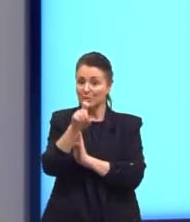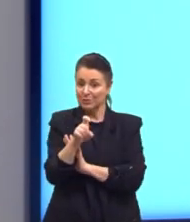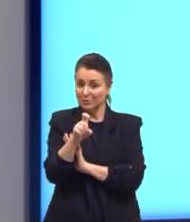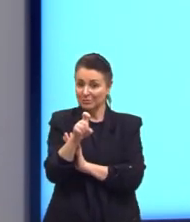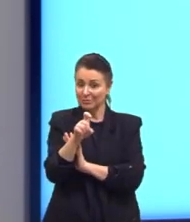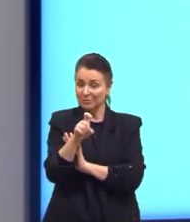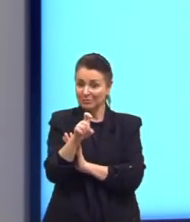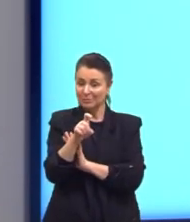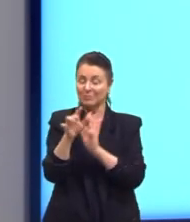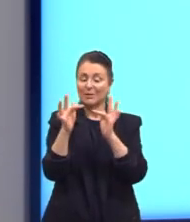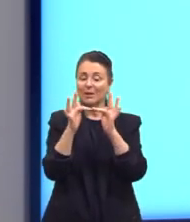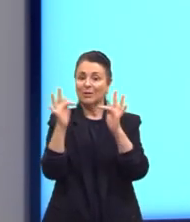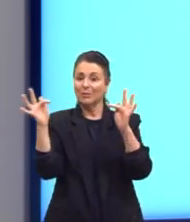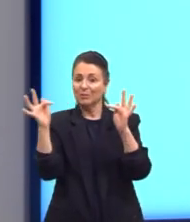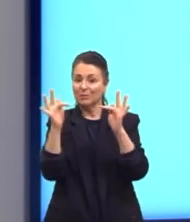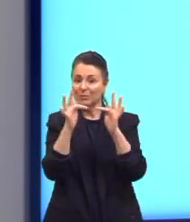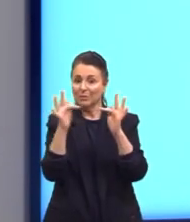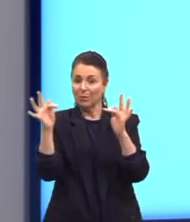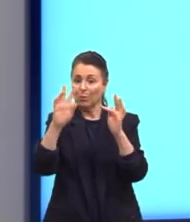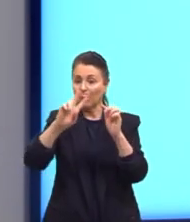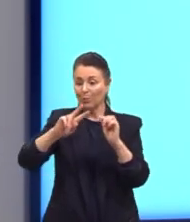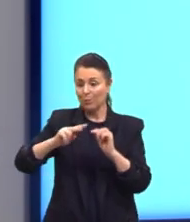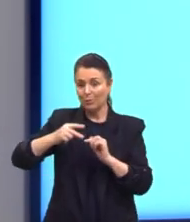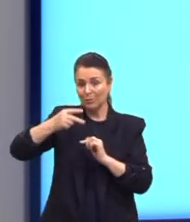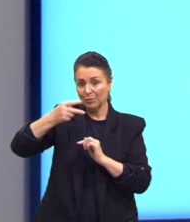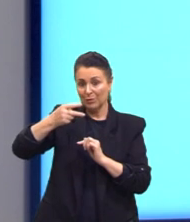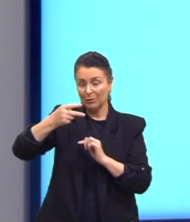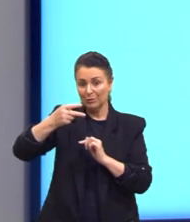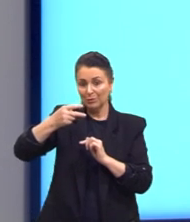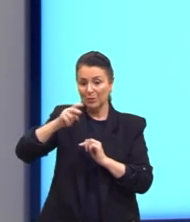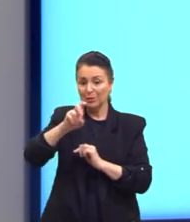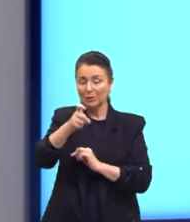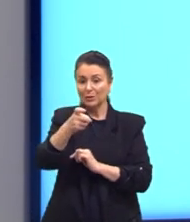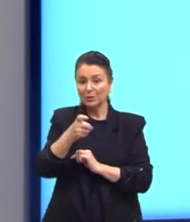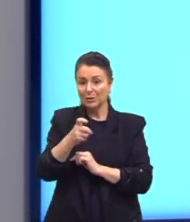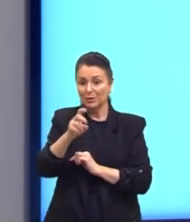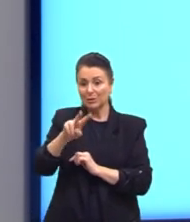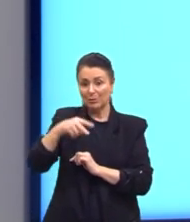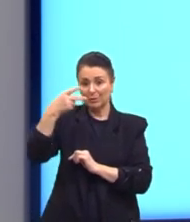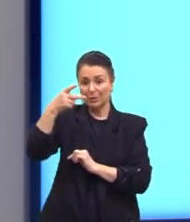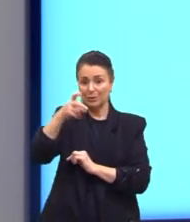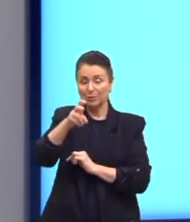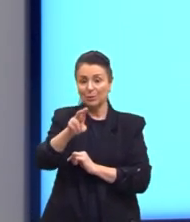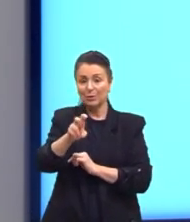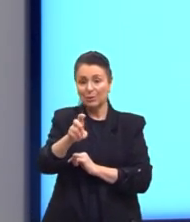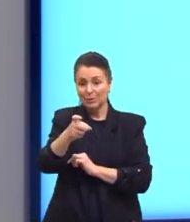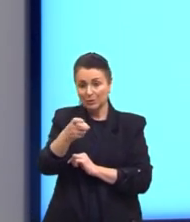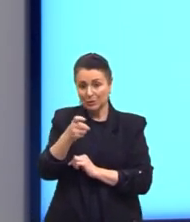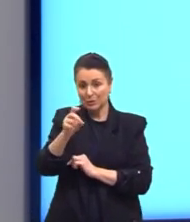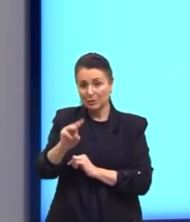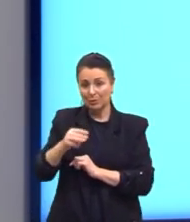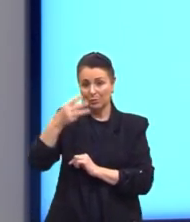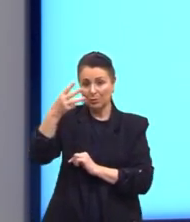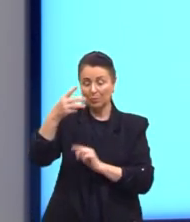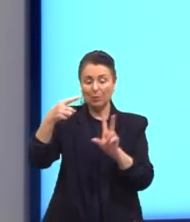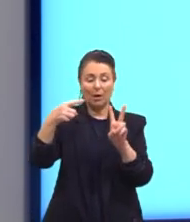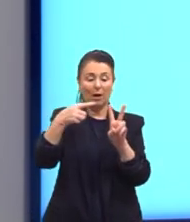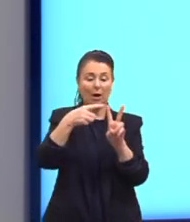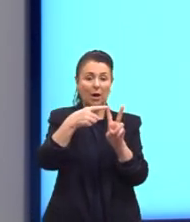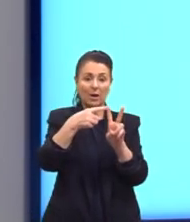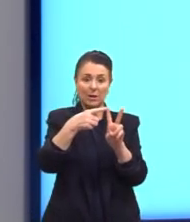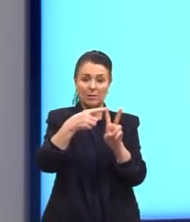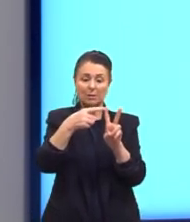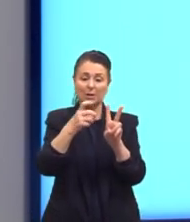temos as funções ali com expoente, né? x ao quadrado, x ao cubo, a raiz quadrada de x,